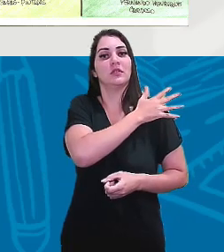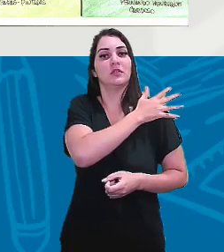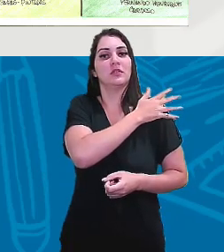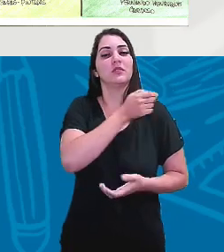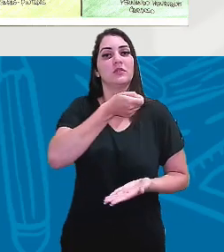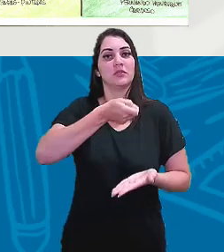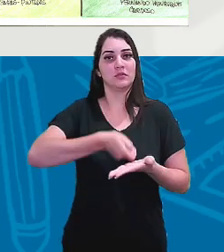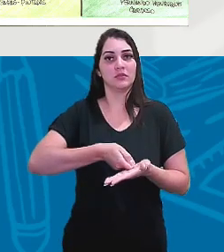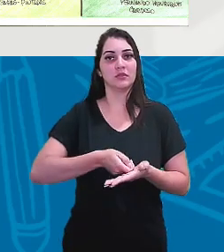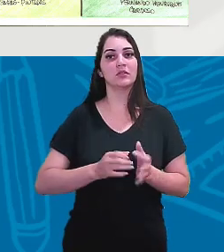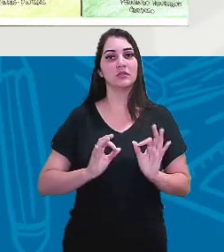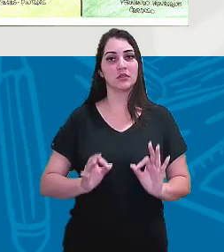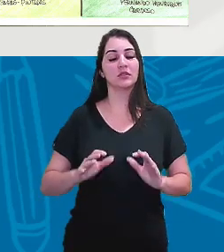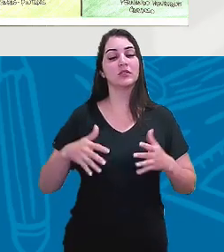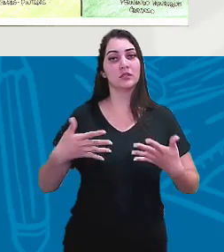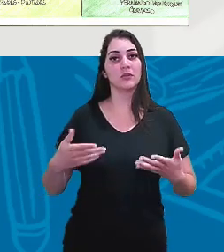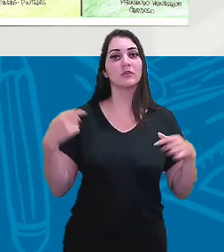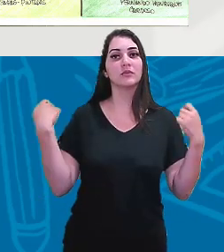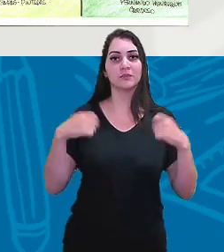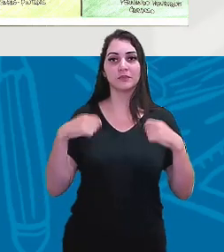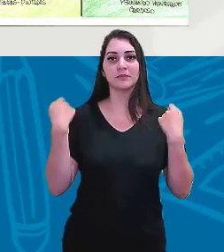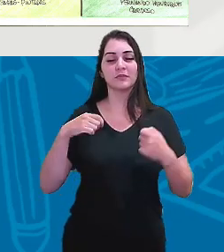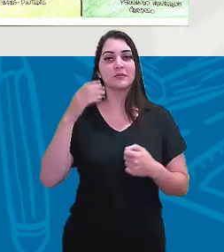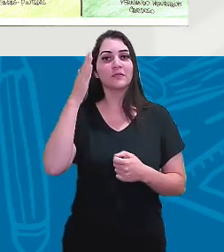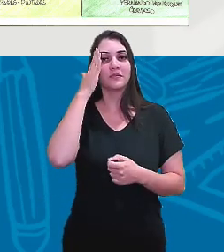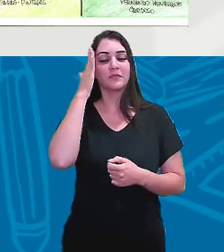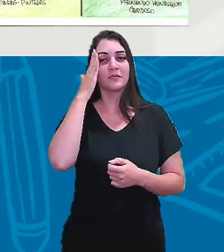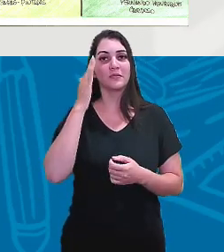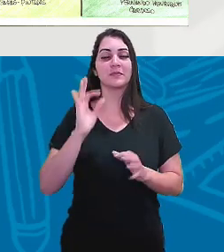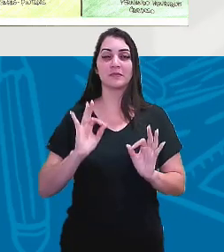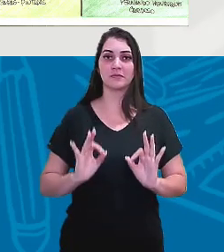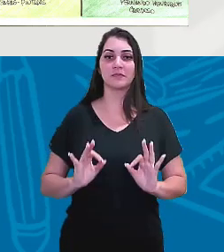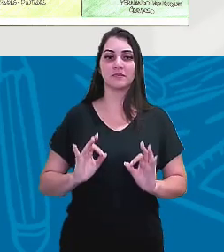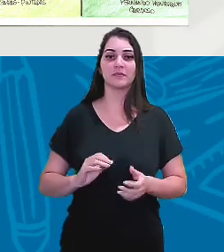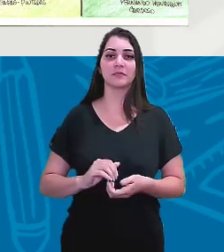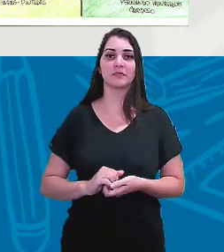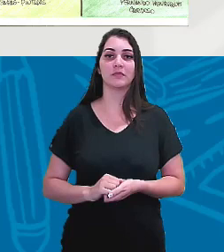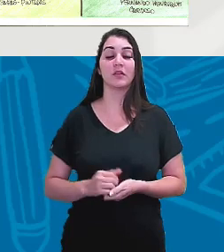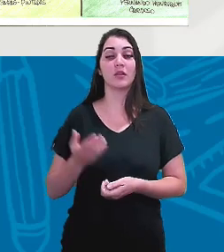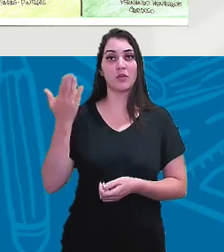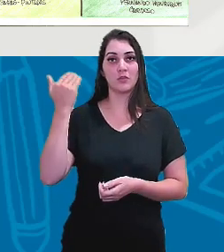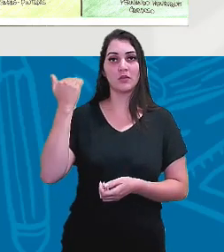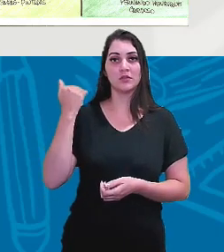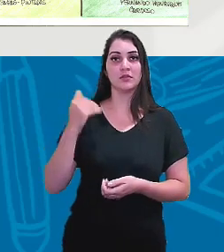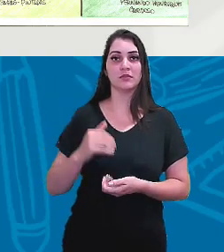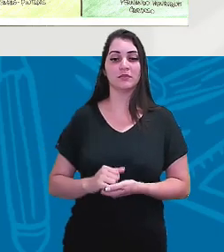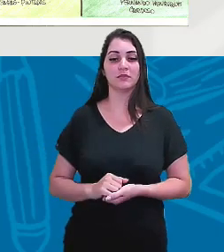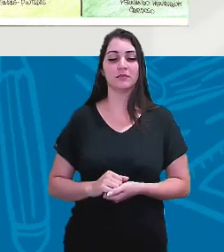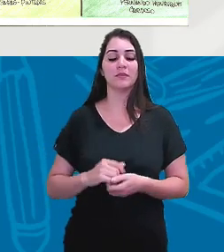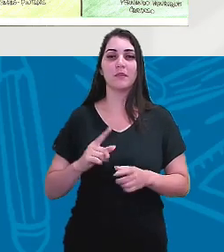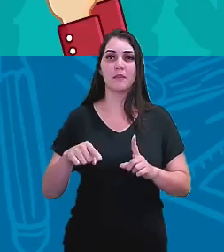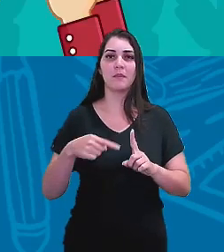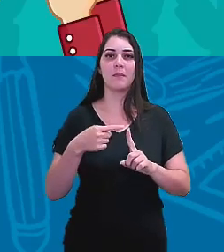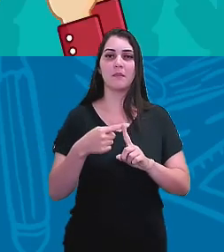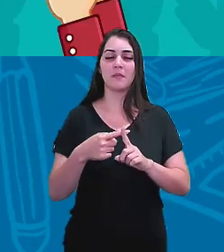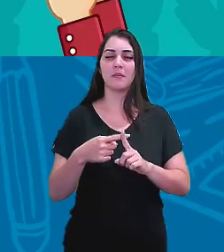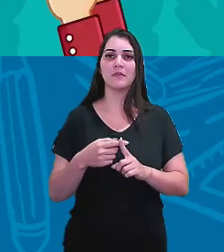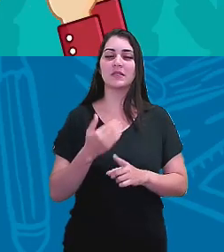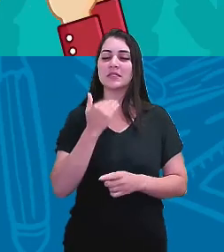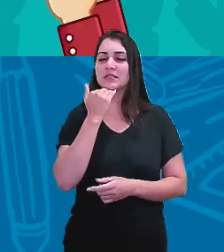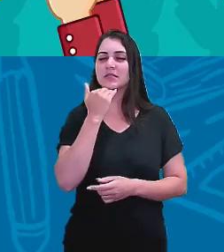Certo? Então, é necessário compreendermos sim o passado mas sem